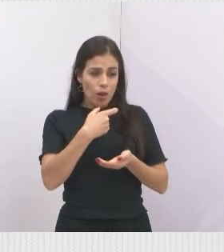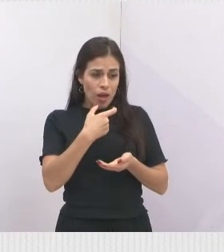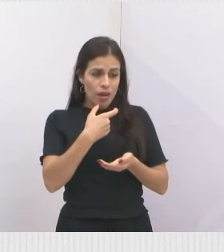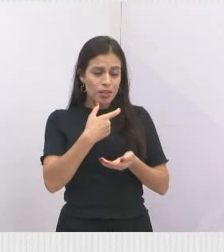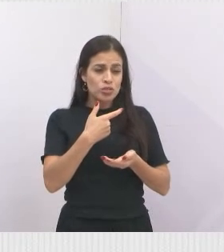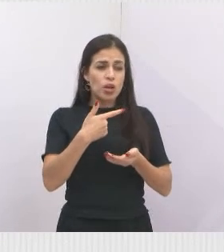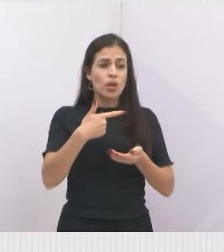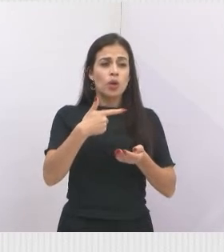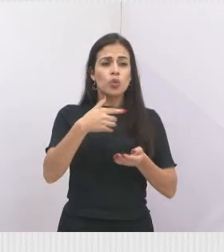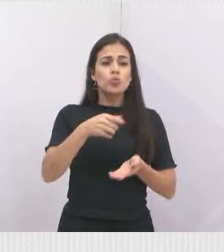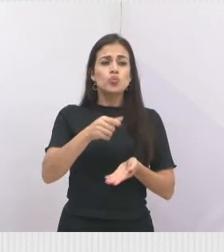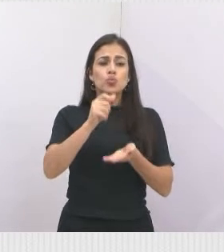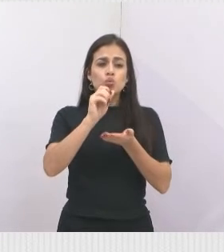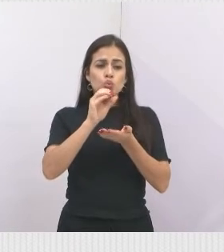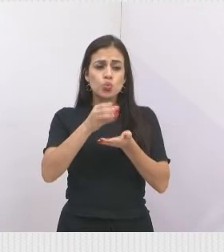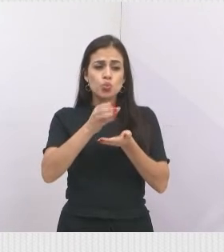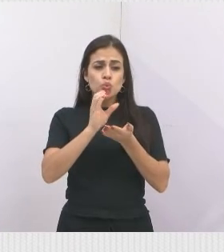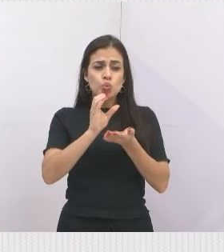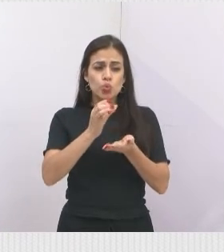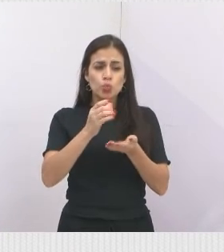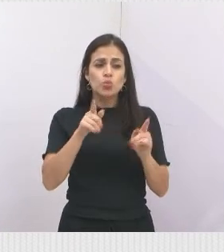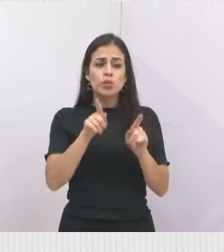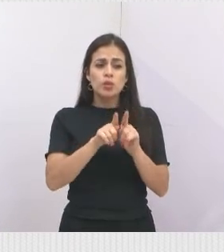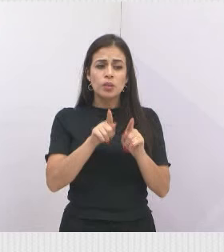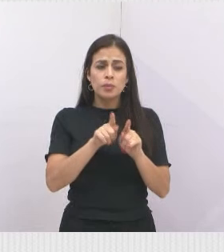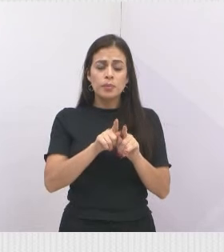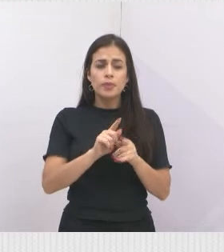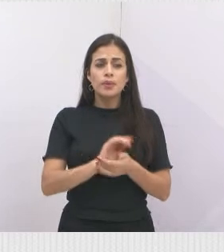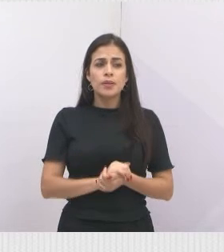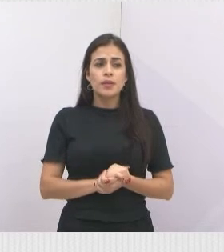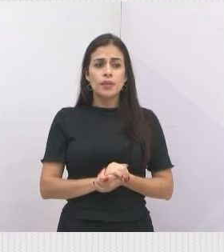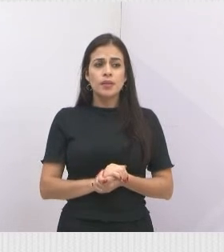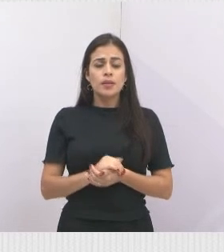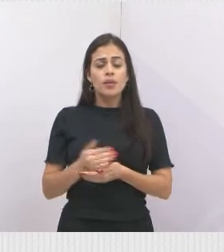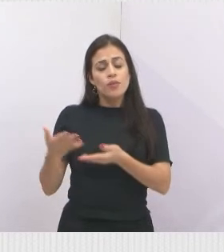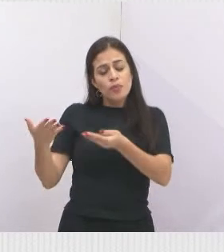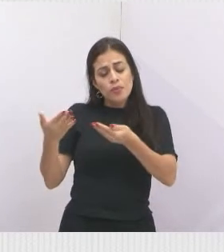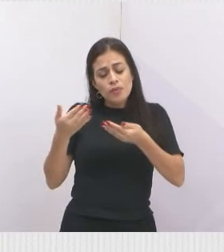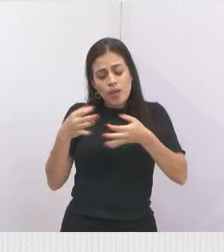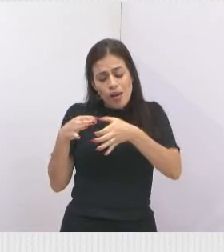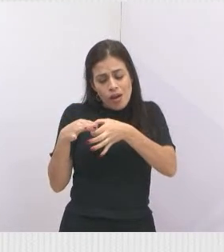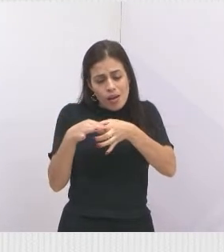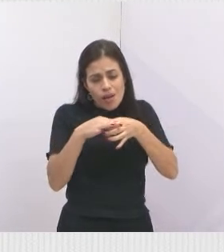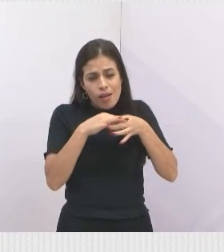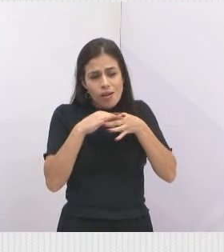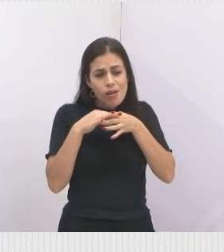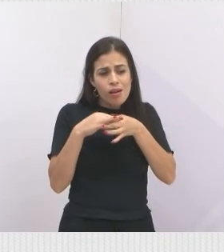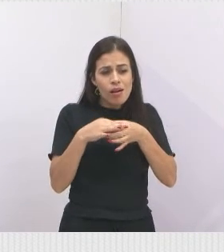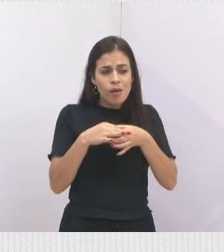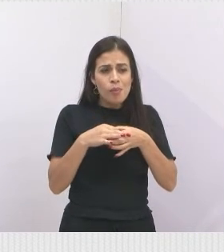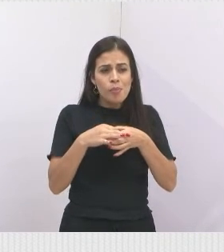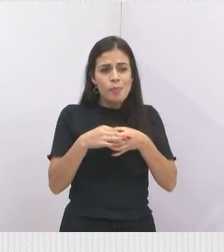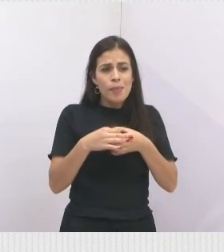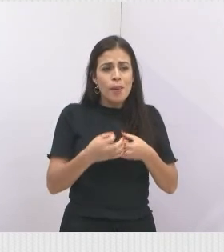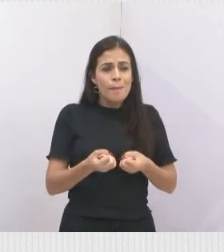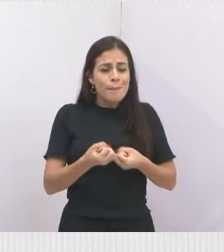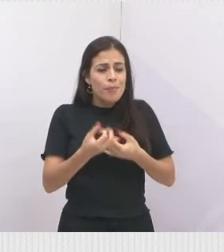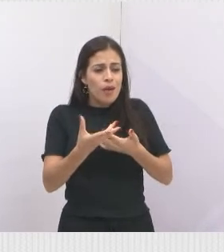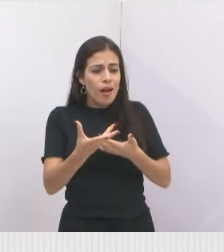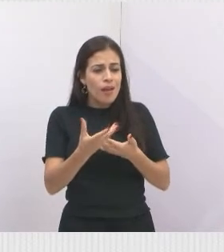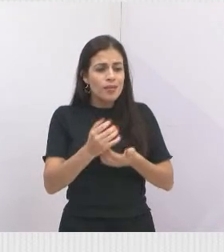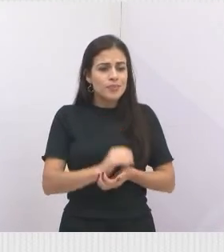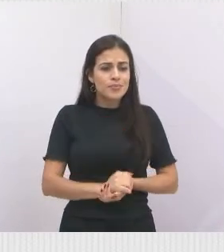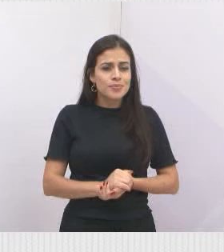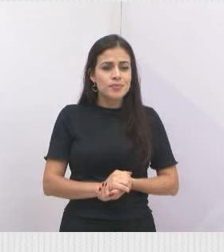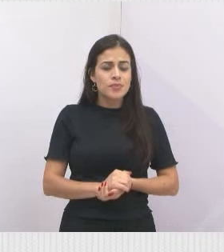-doação. Então, vem com a gente fazer parte dessa corrente do bem e salvar vidas. Doa Jacareí nesse próximo sábado, dia 6 de agosto,